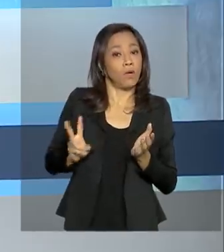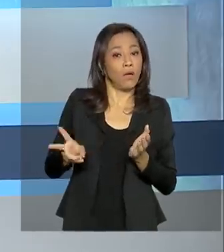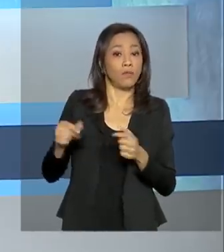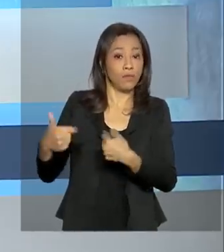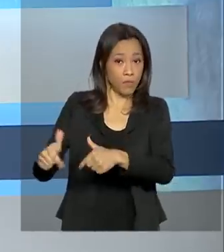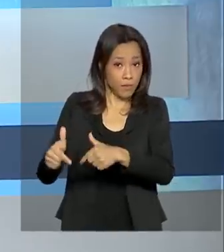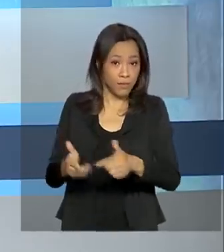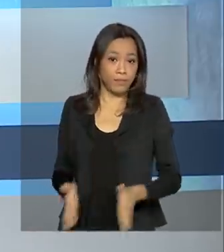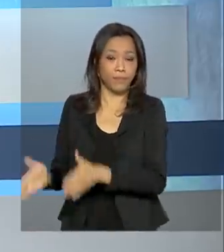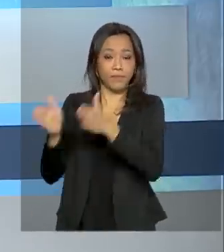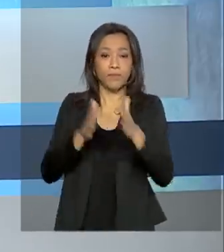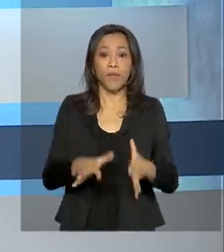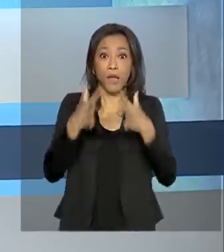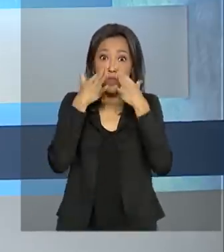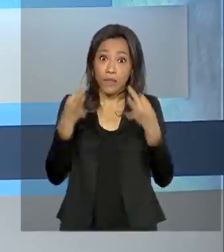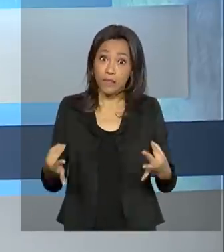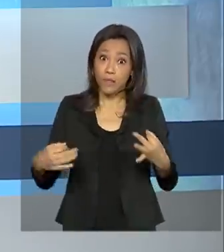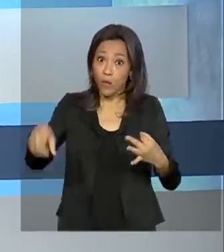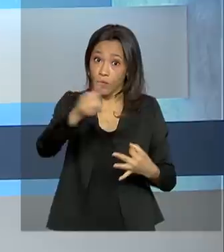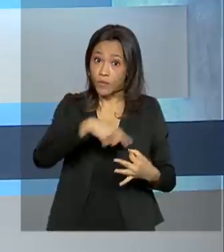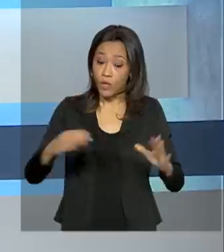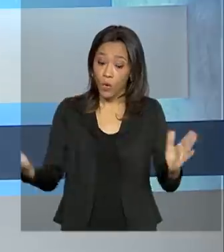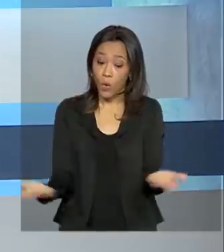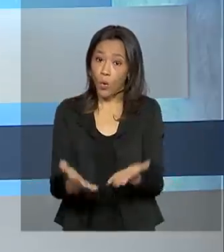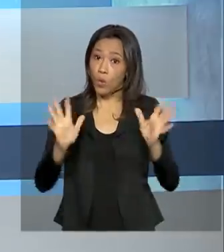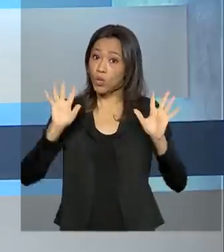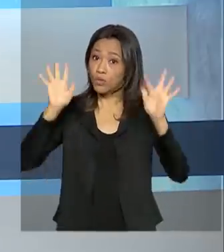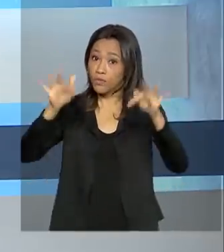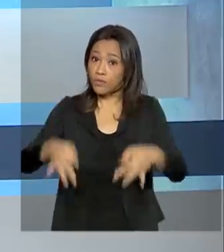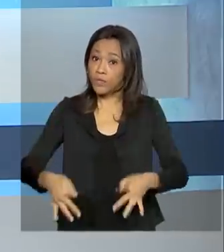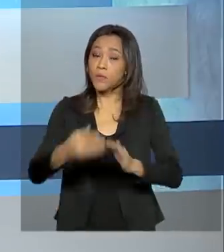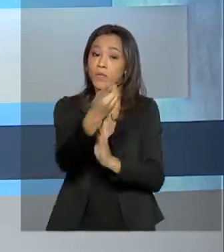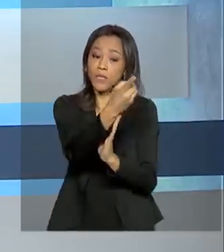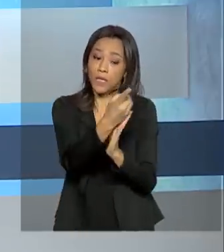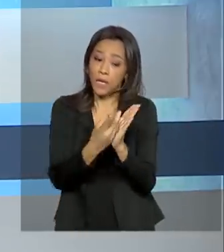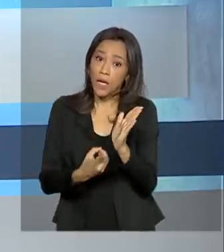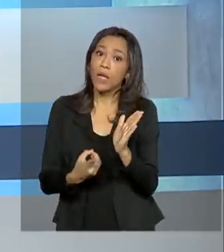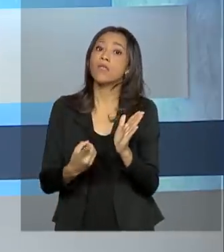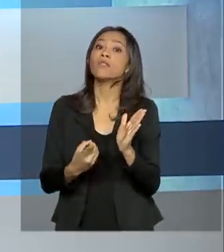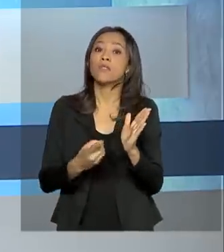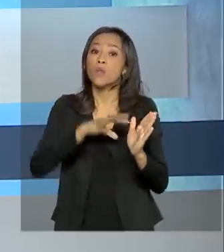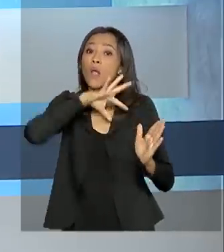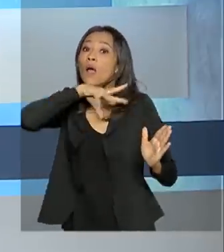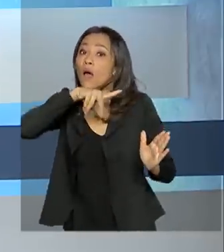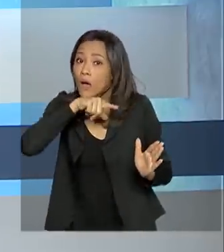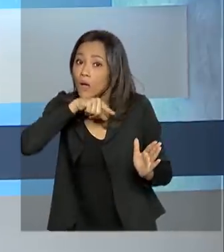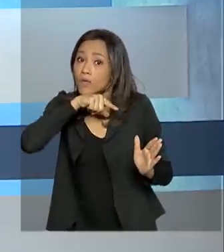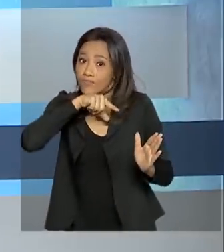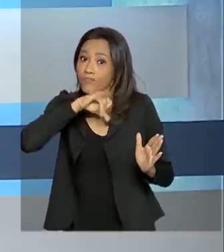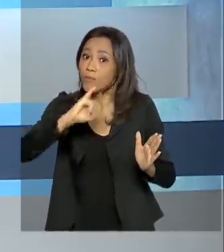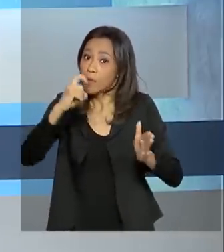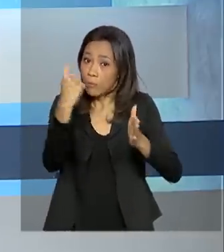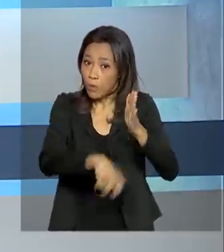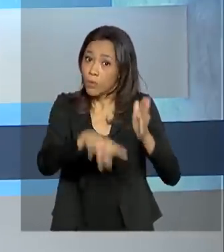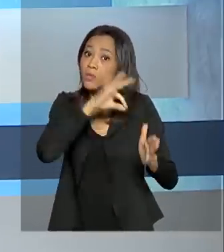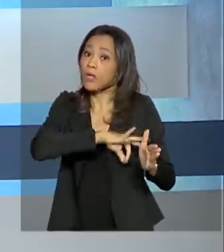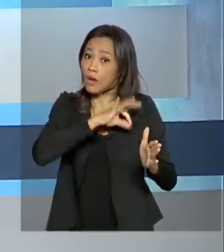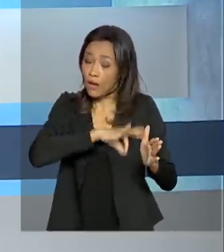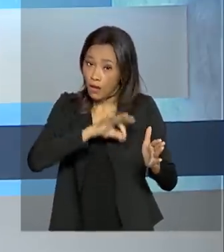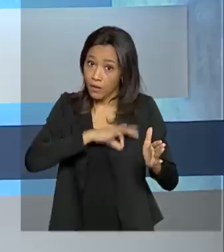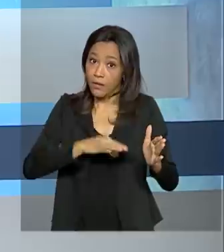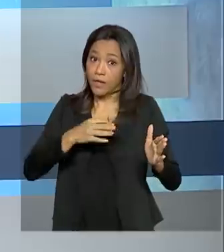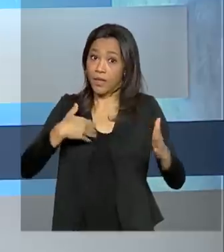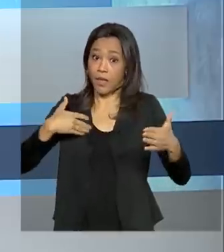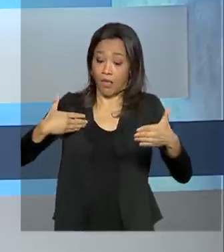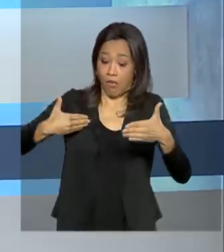E a atenção contribuinte termina hoje o prazo para o envio da declaração do imposto de renda. E para quem não deixou para a